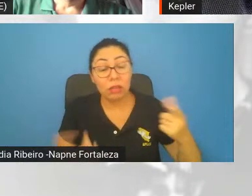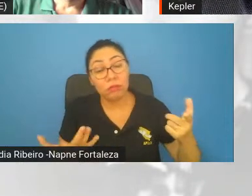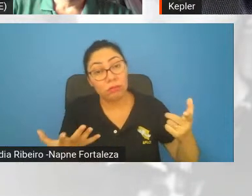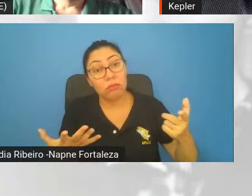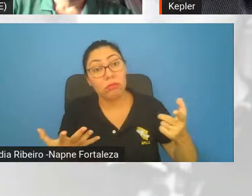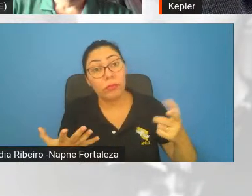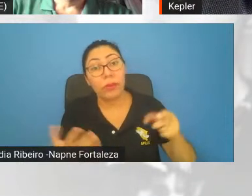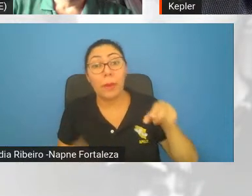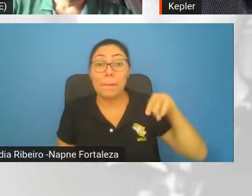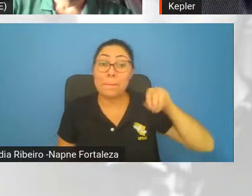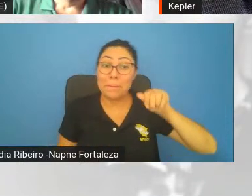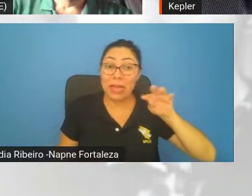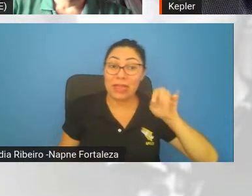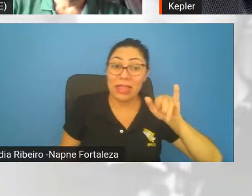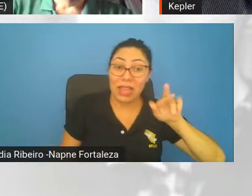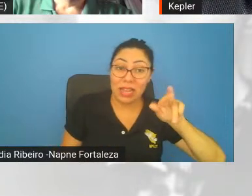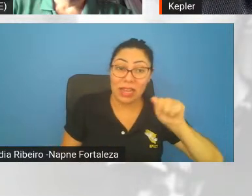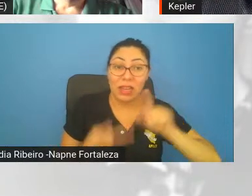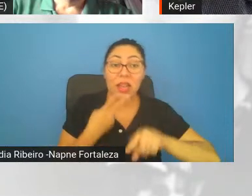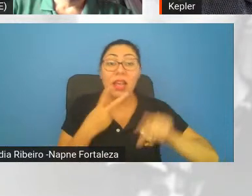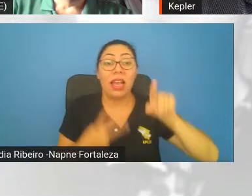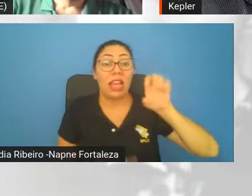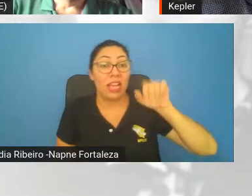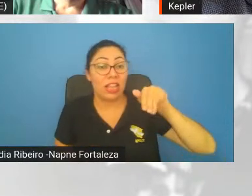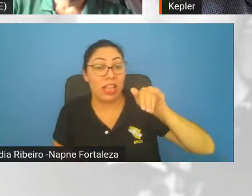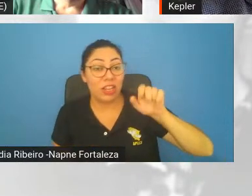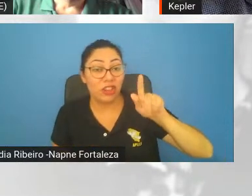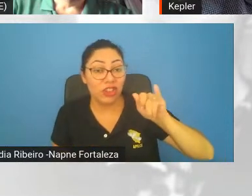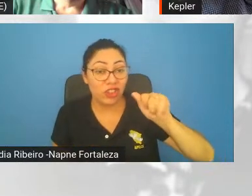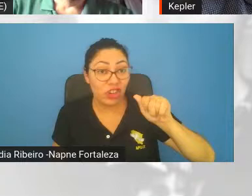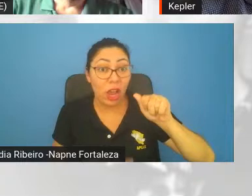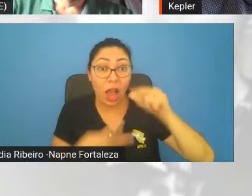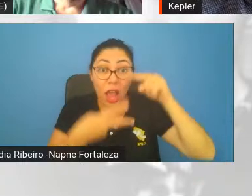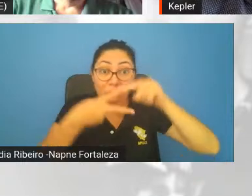que até então nós não temos a menor ideia do que significa.